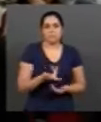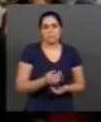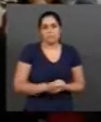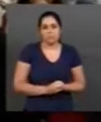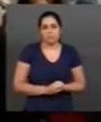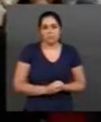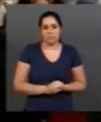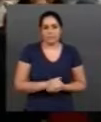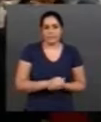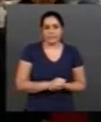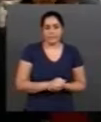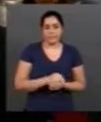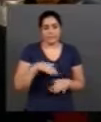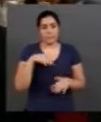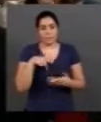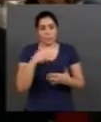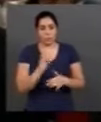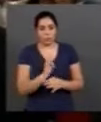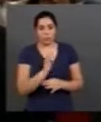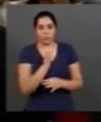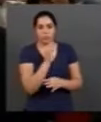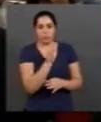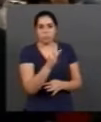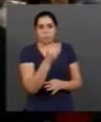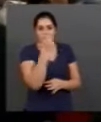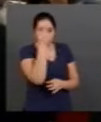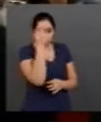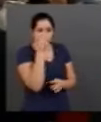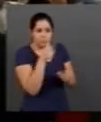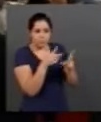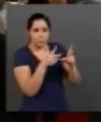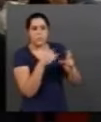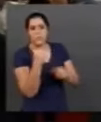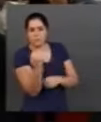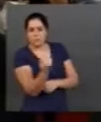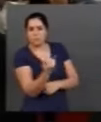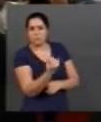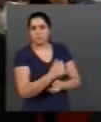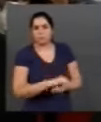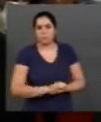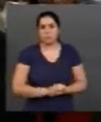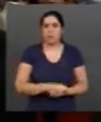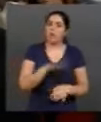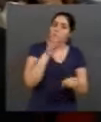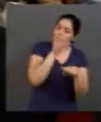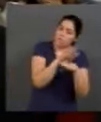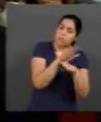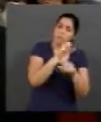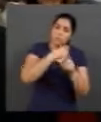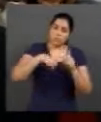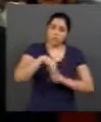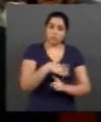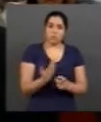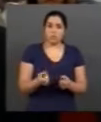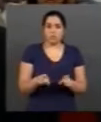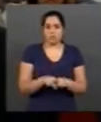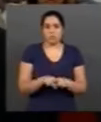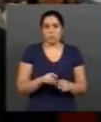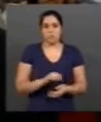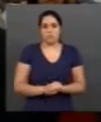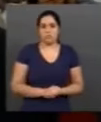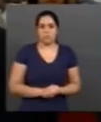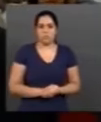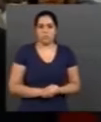para que ela possa ser cada vez mais consequente em termos dos benefícios sociais para o nosso país. Tanto na área,